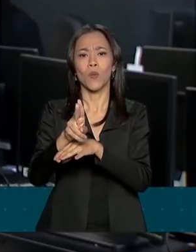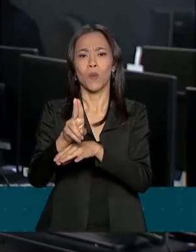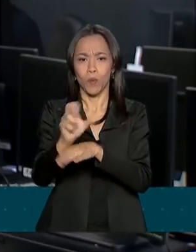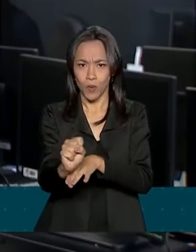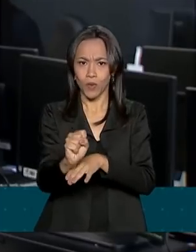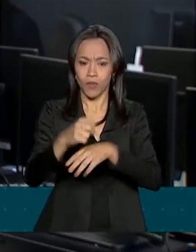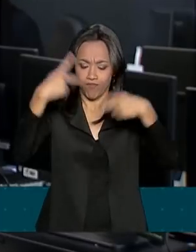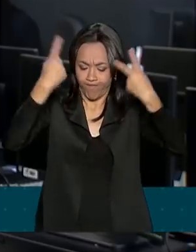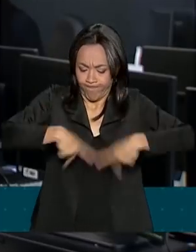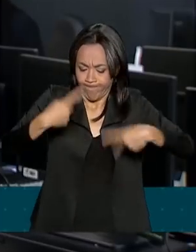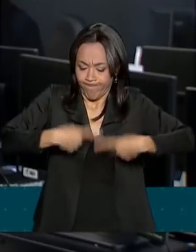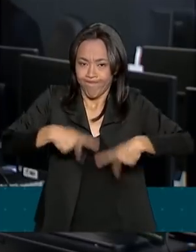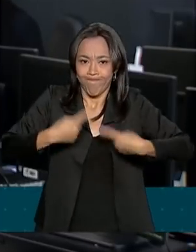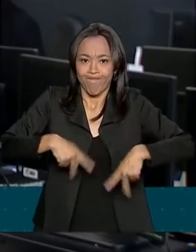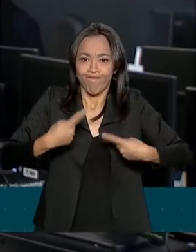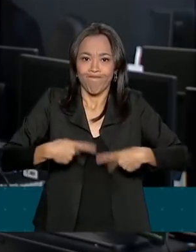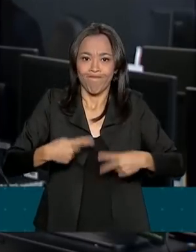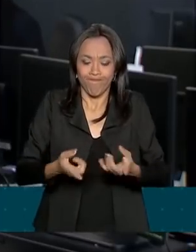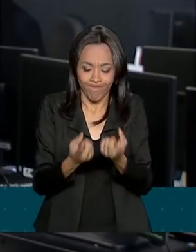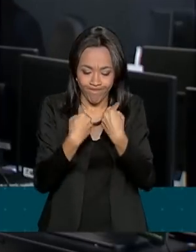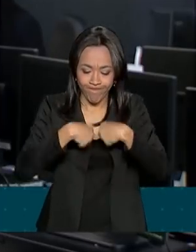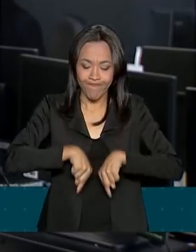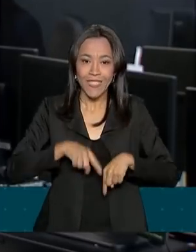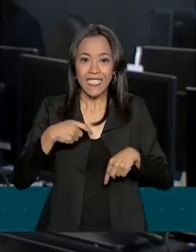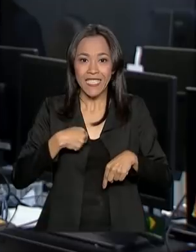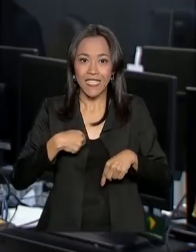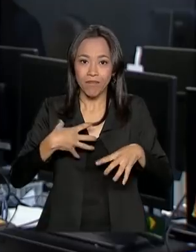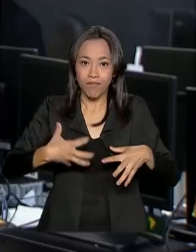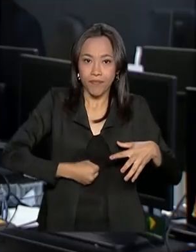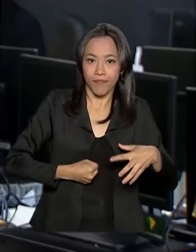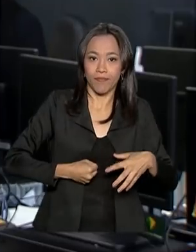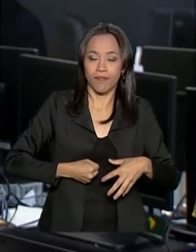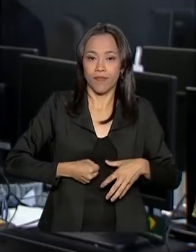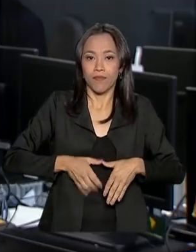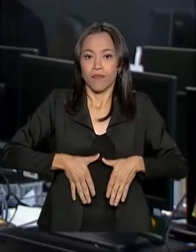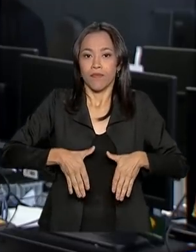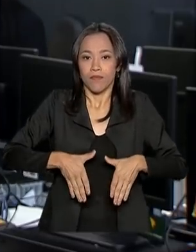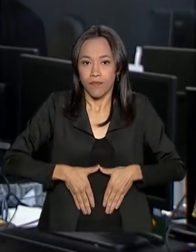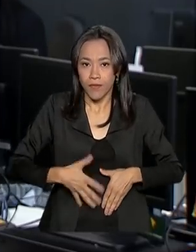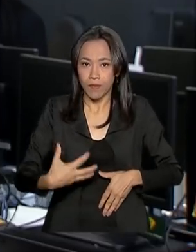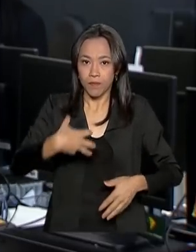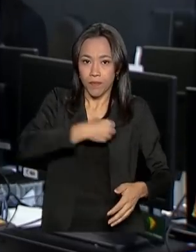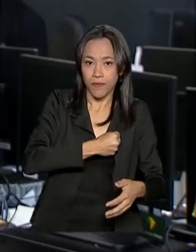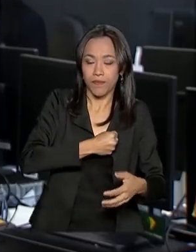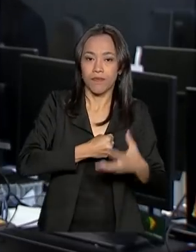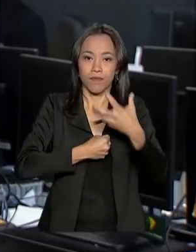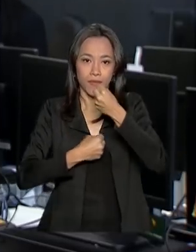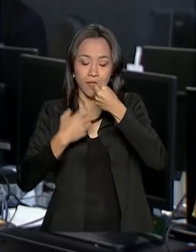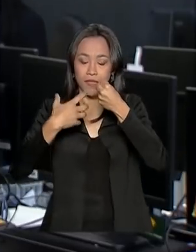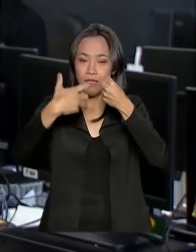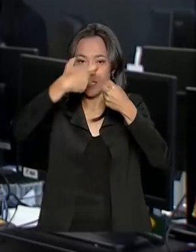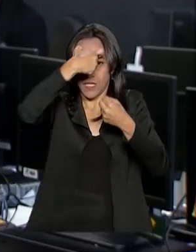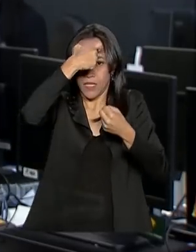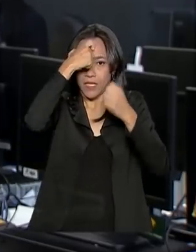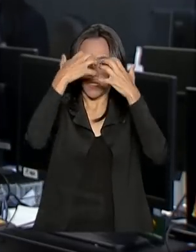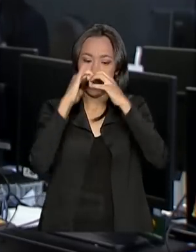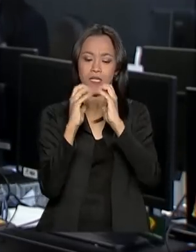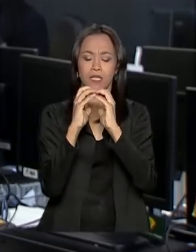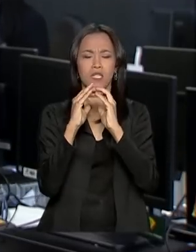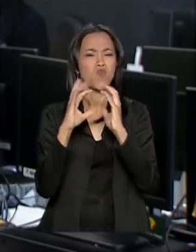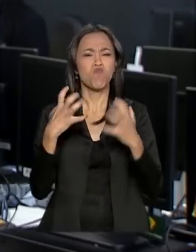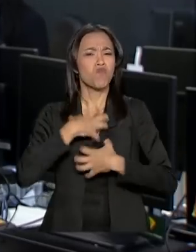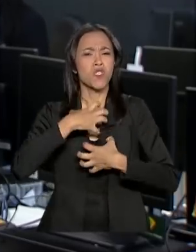próprio sistema de defesa do organismo, que ataca os rins, as articulações e o cérebro. Os principais sintomas são